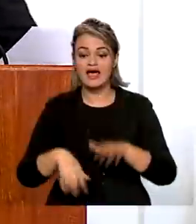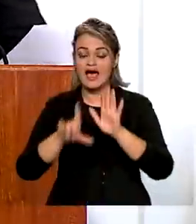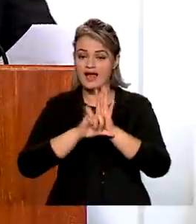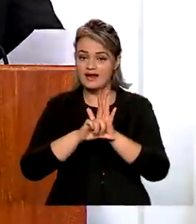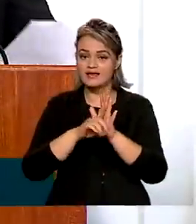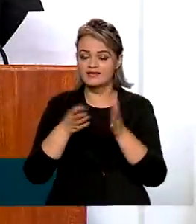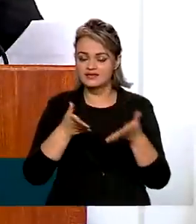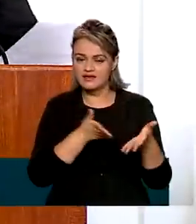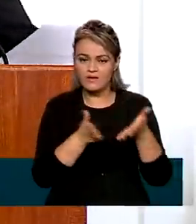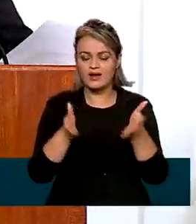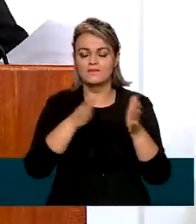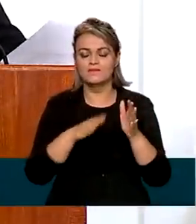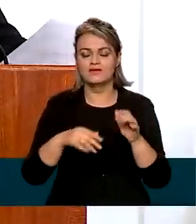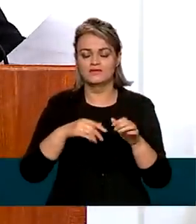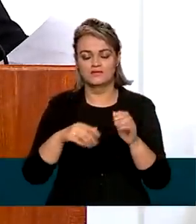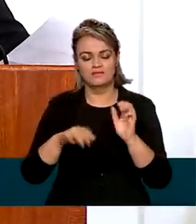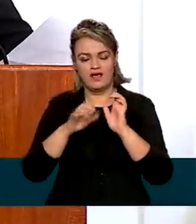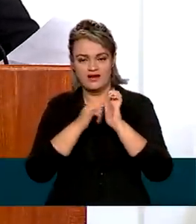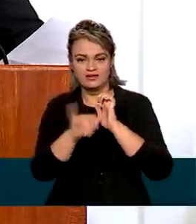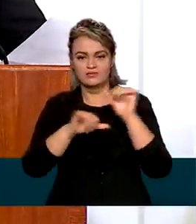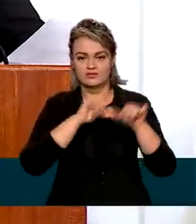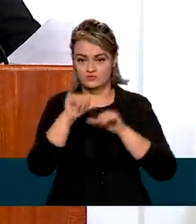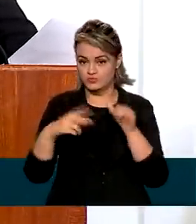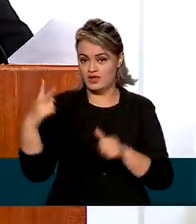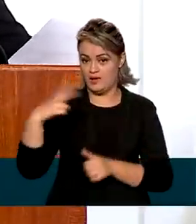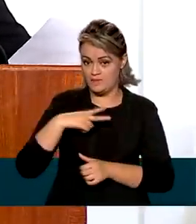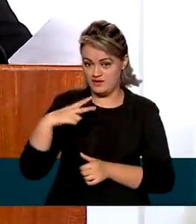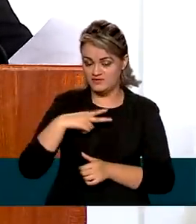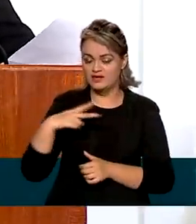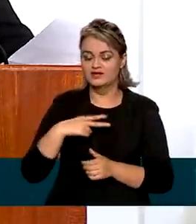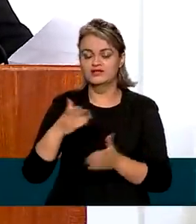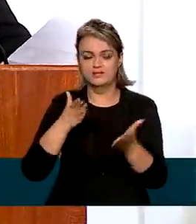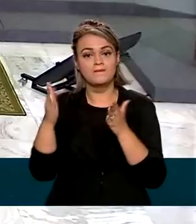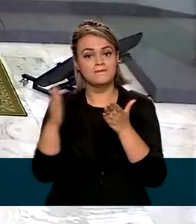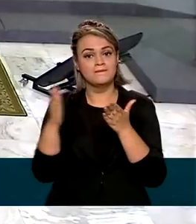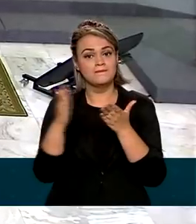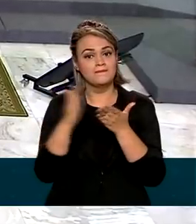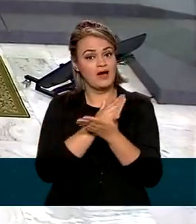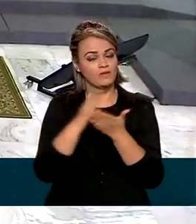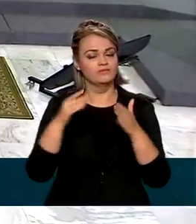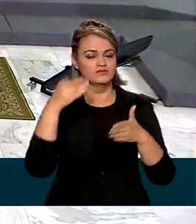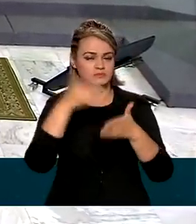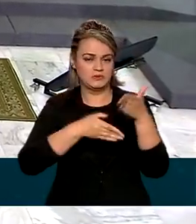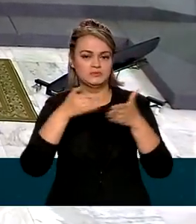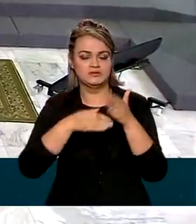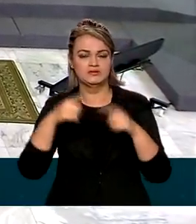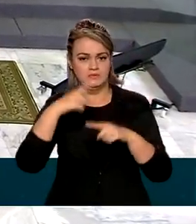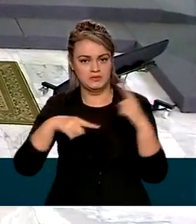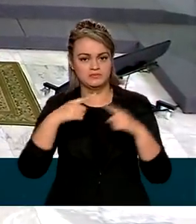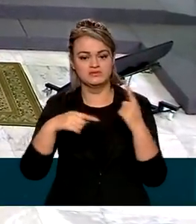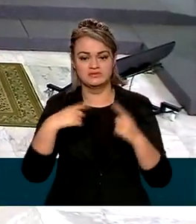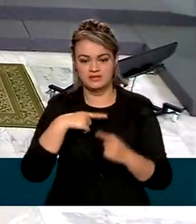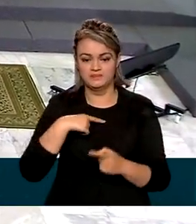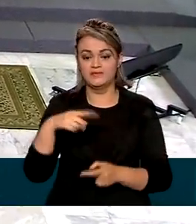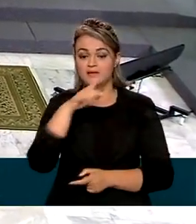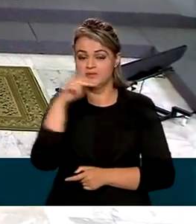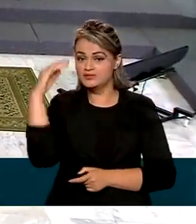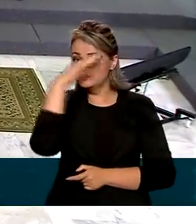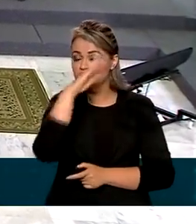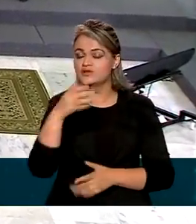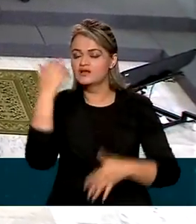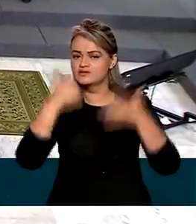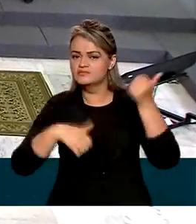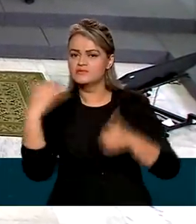para a capitalização da Eletrobras foi sancionada com alguns vetos. O presidente Jair Bolsonaro falou sobre a